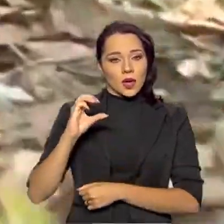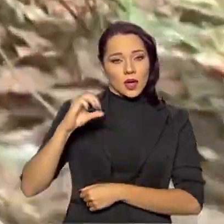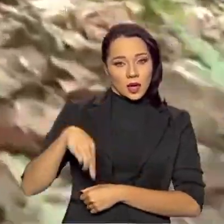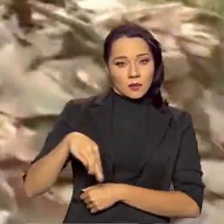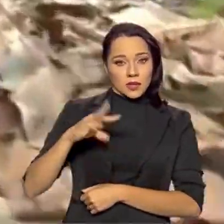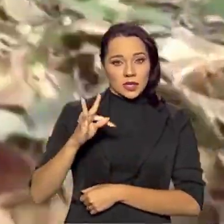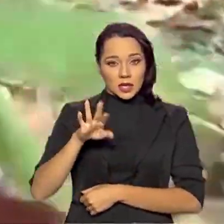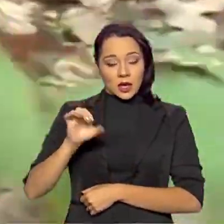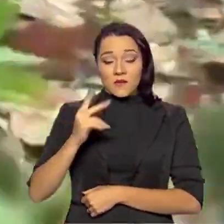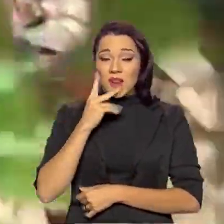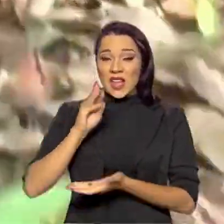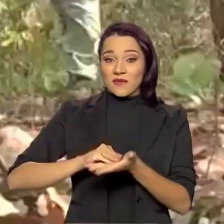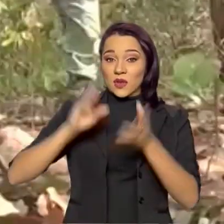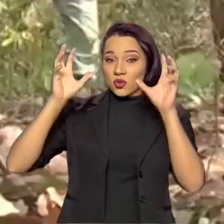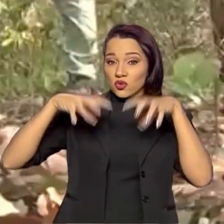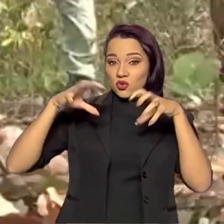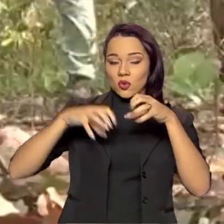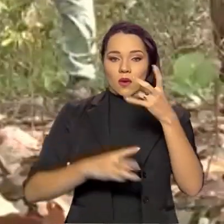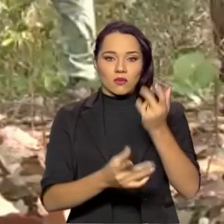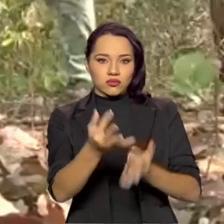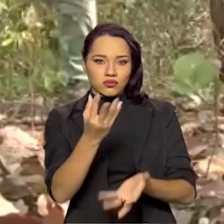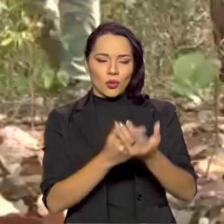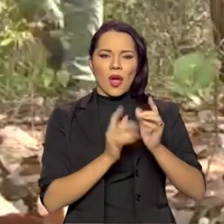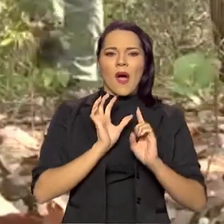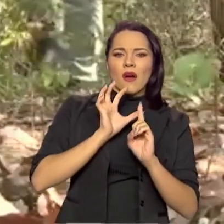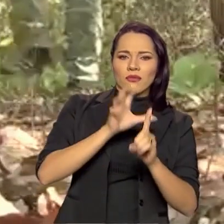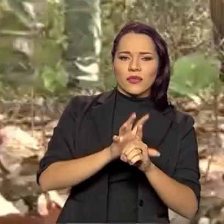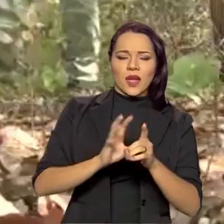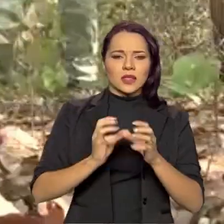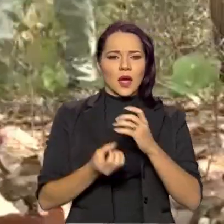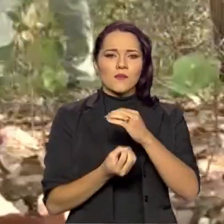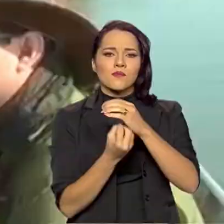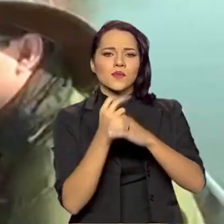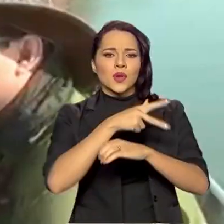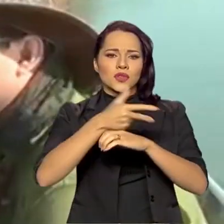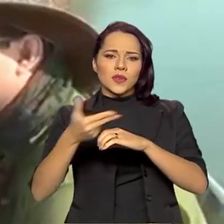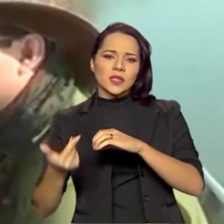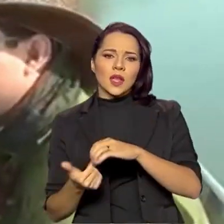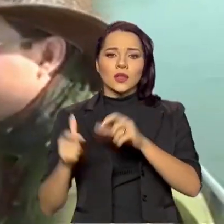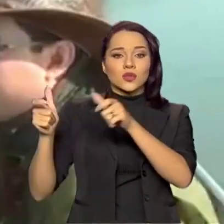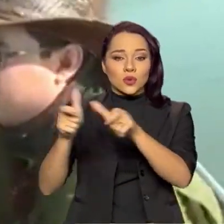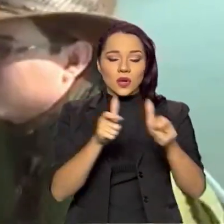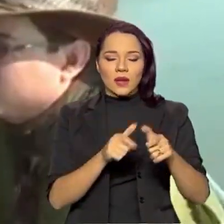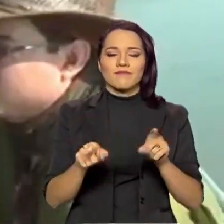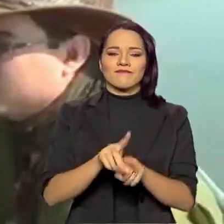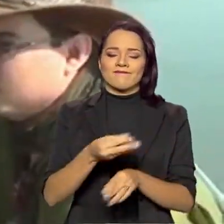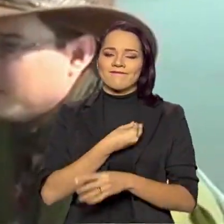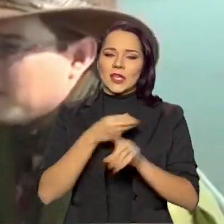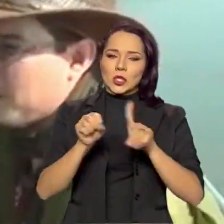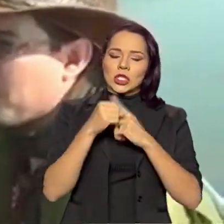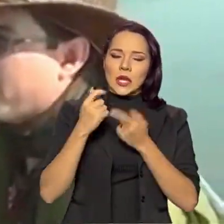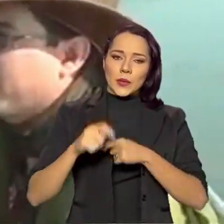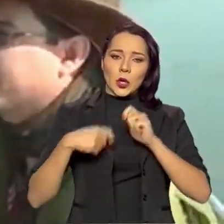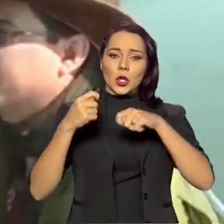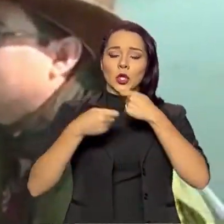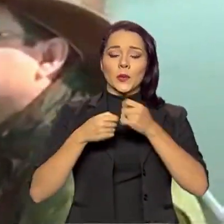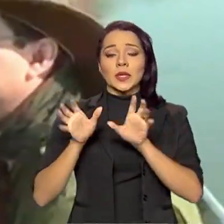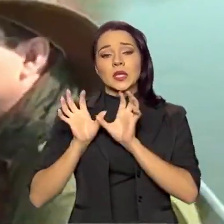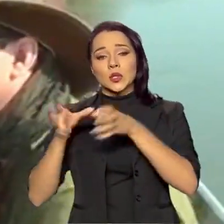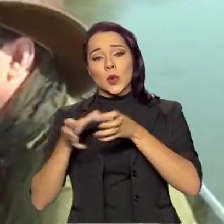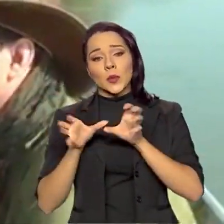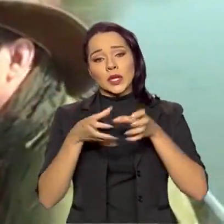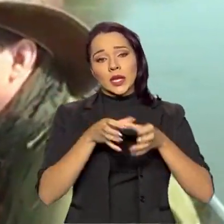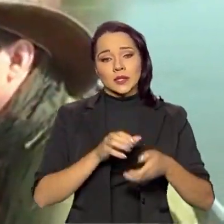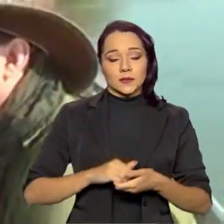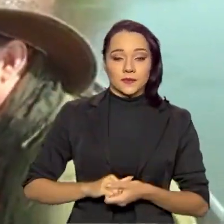que a falta de chuvas e o fogo afetam a biodiversidade local e a vida social e econômica das comunidades.